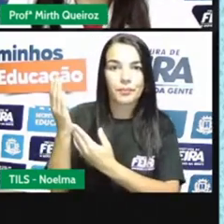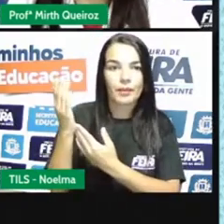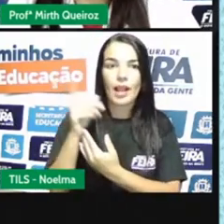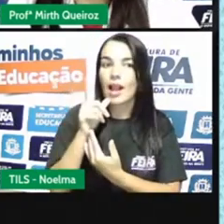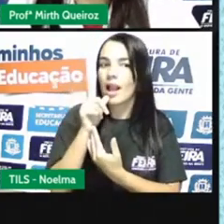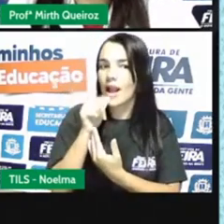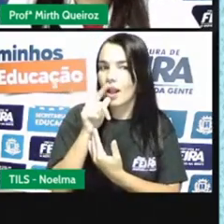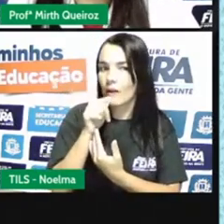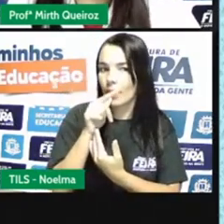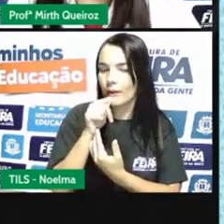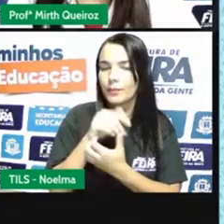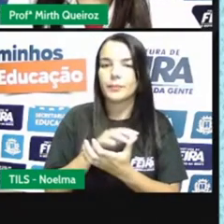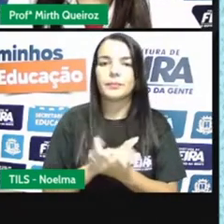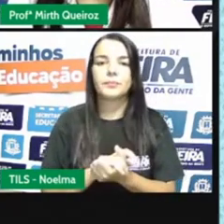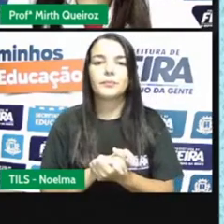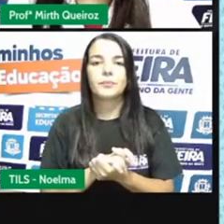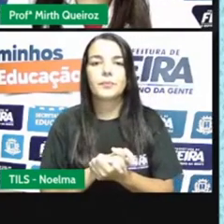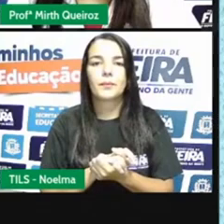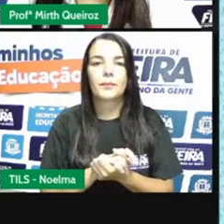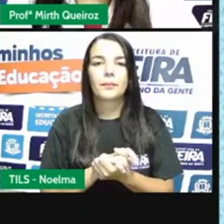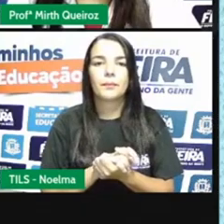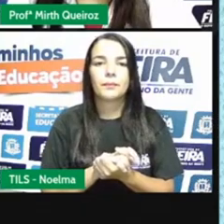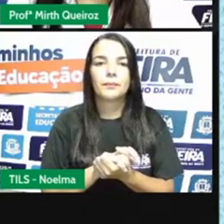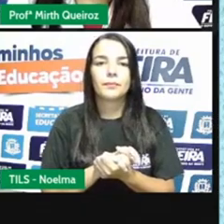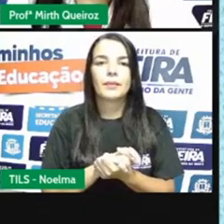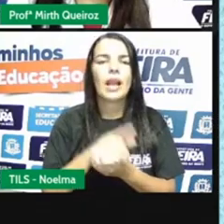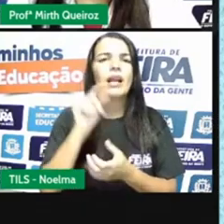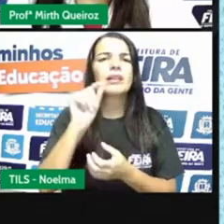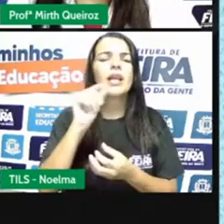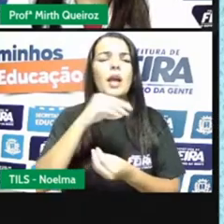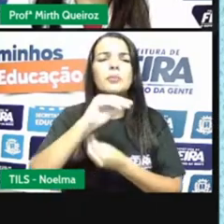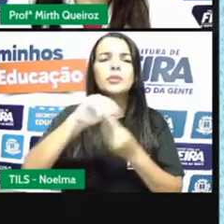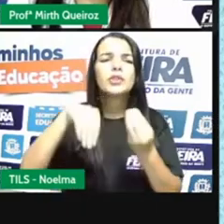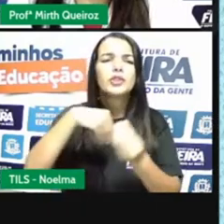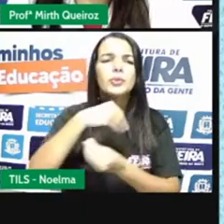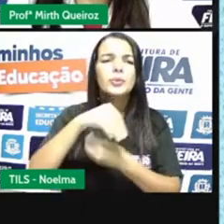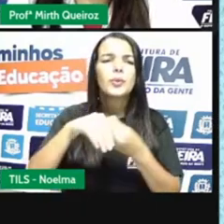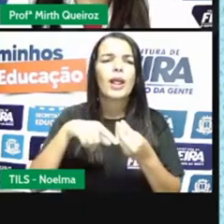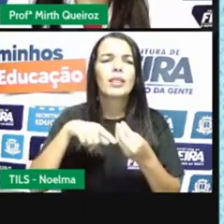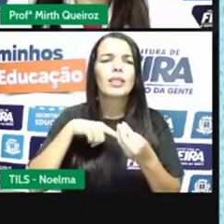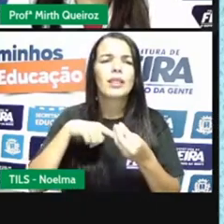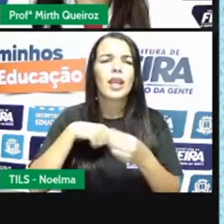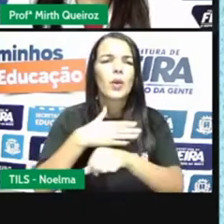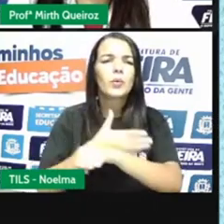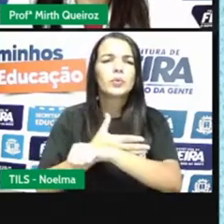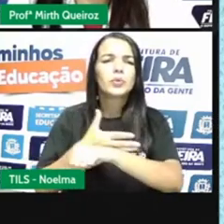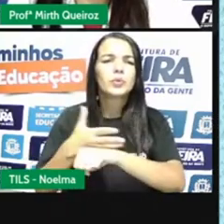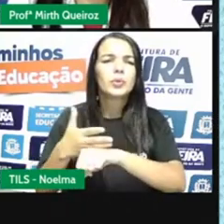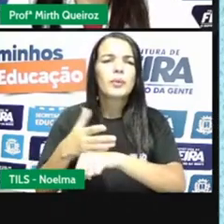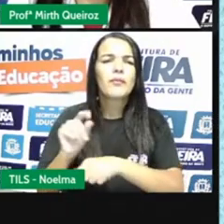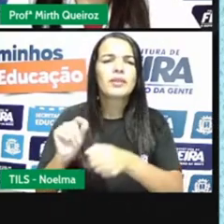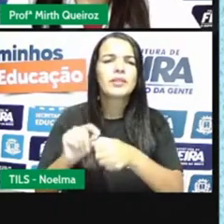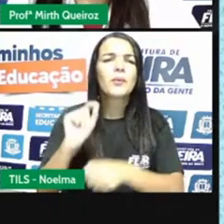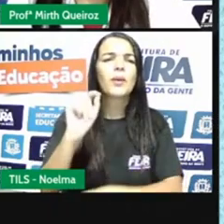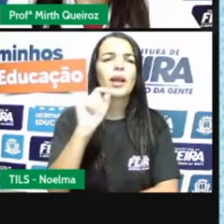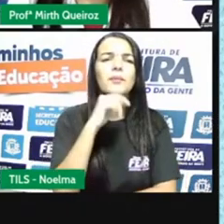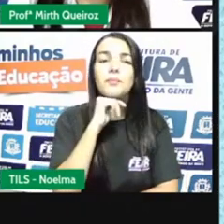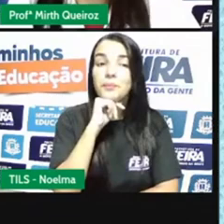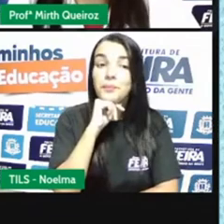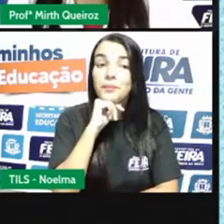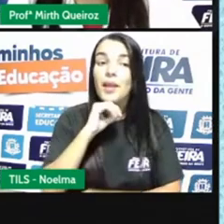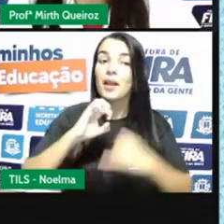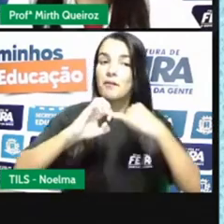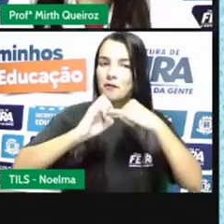com água, tá ok? Que misturas nós costumamos fazer no dia a dia? Nós misturamos o